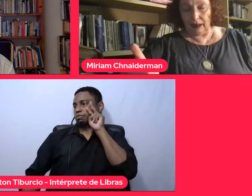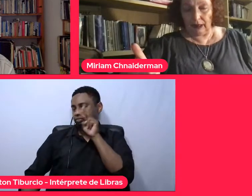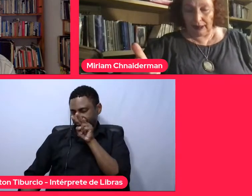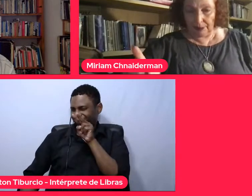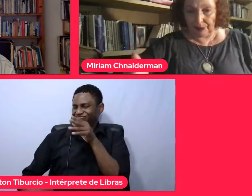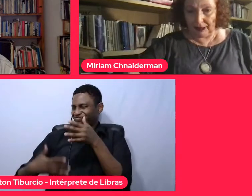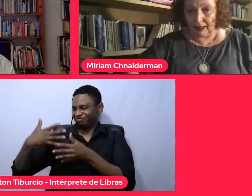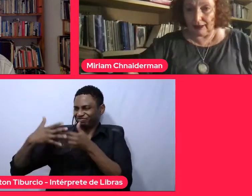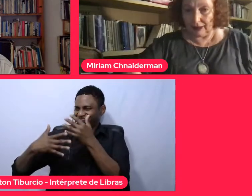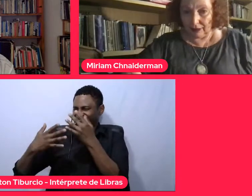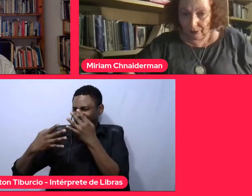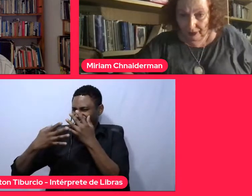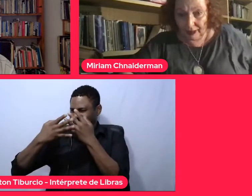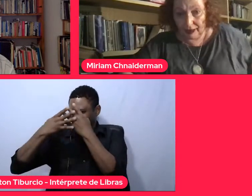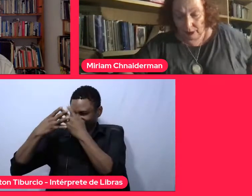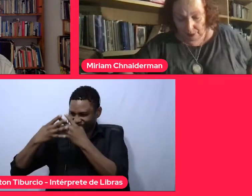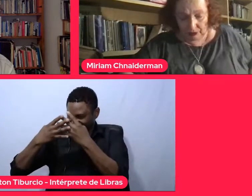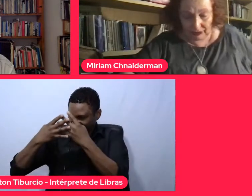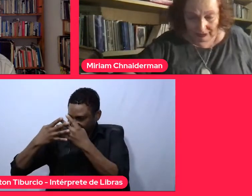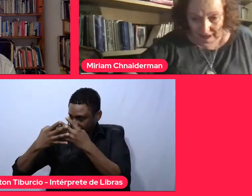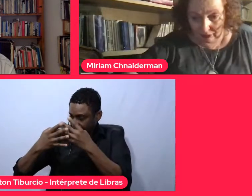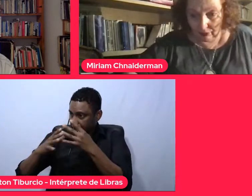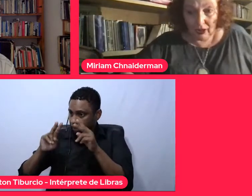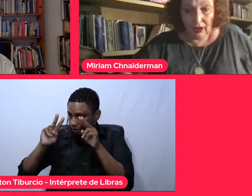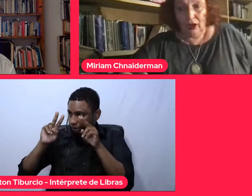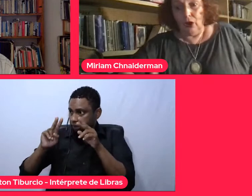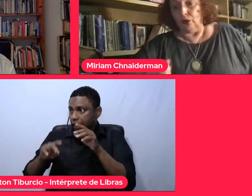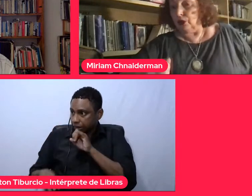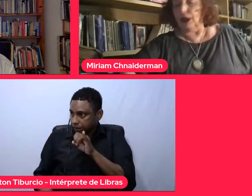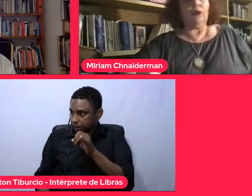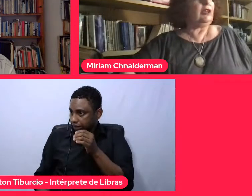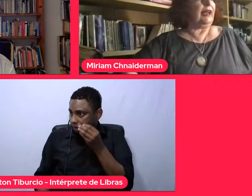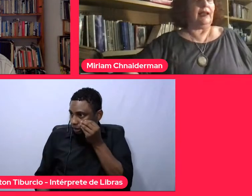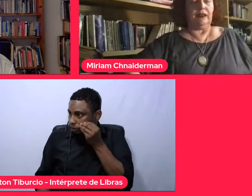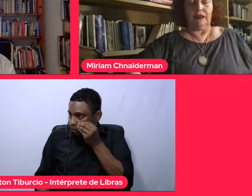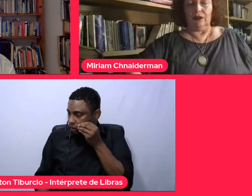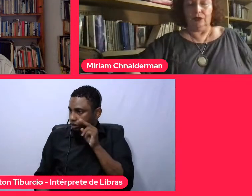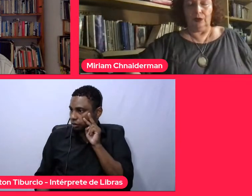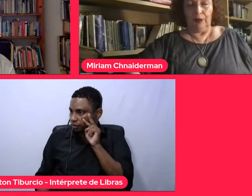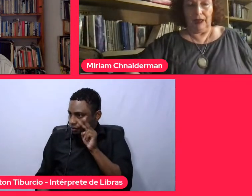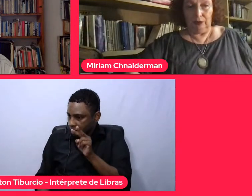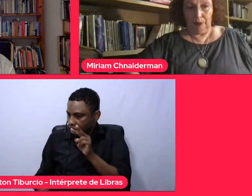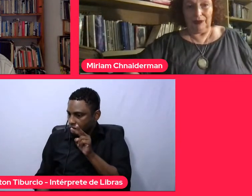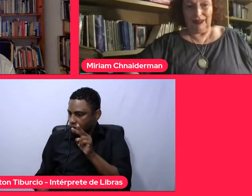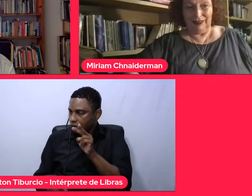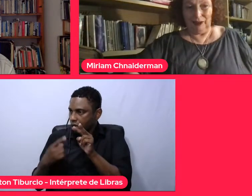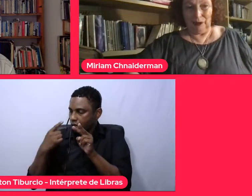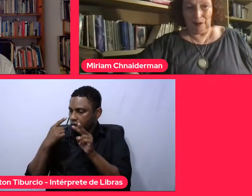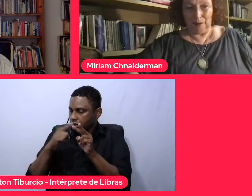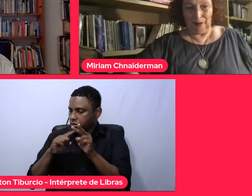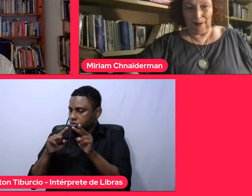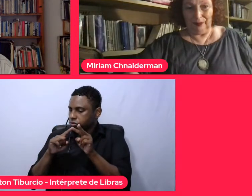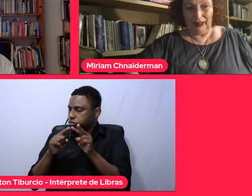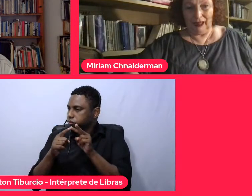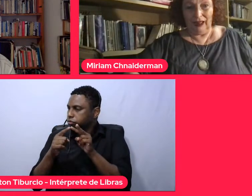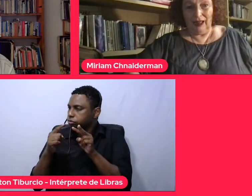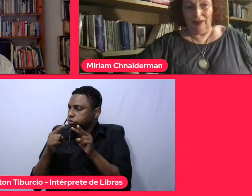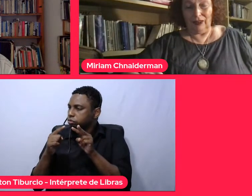na experiência de ver a exposição, o teu olhar é transformado por isso,